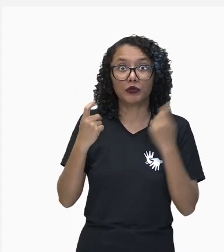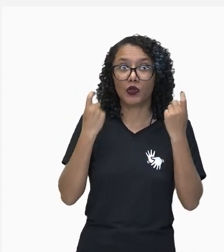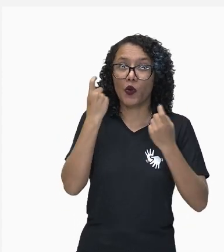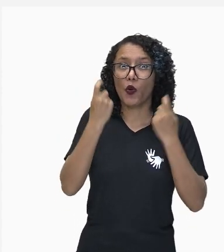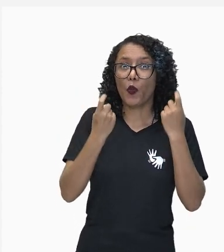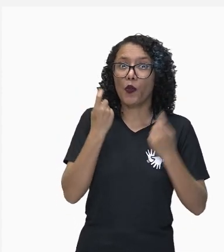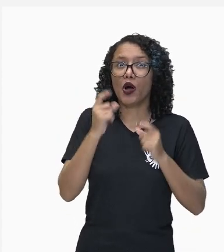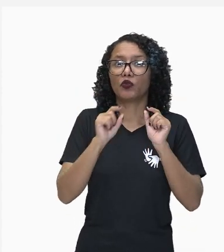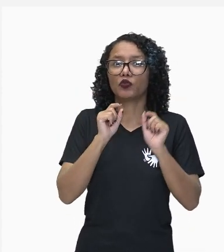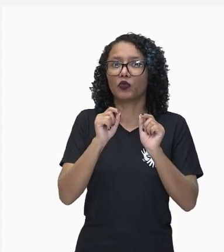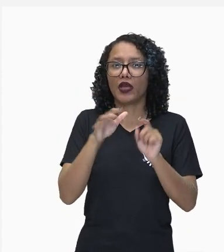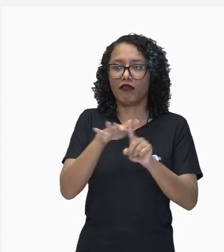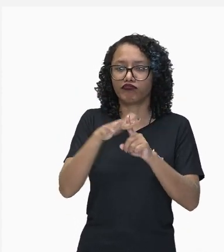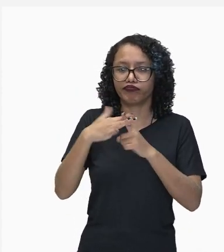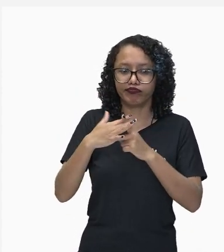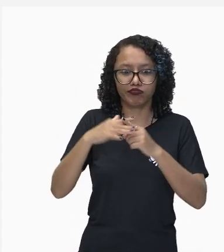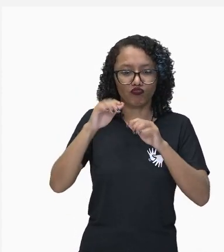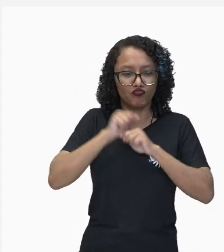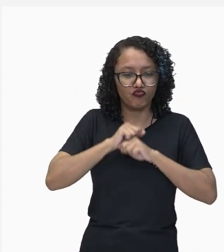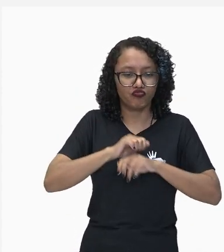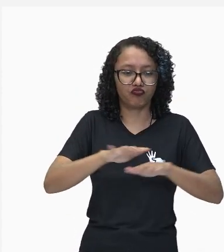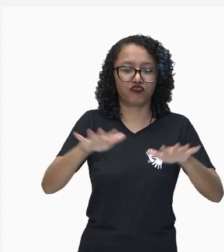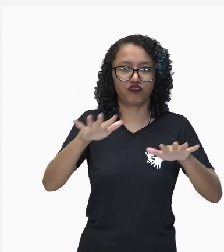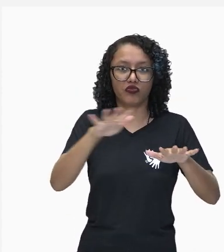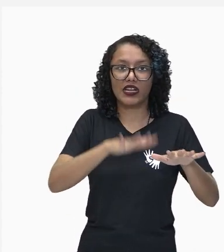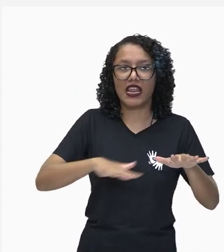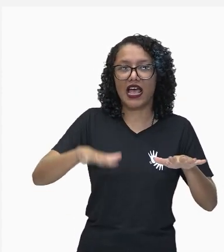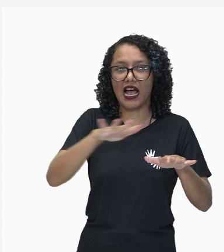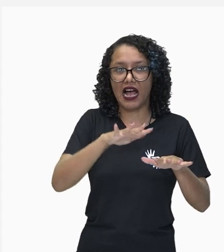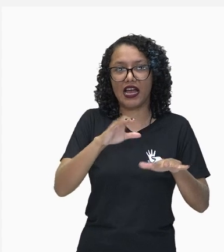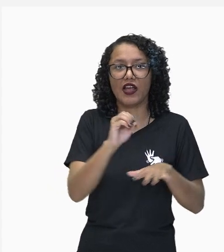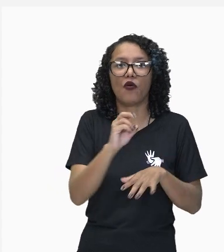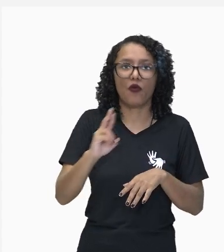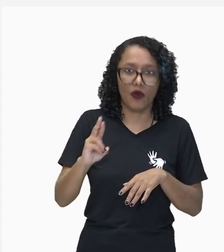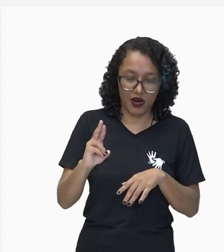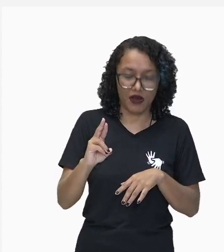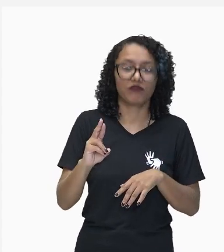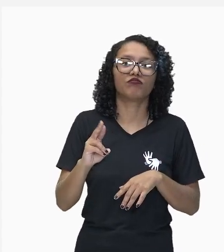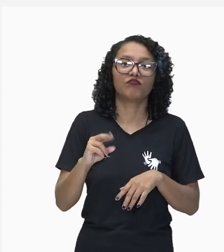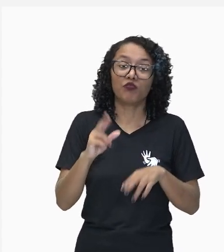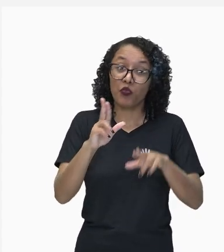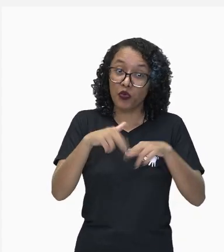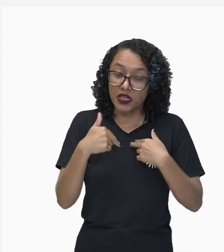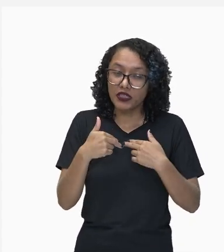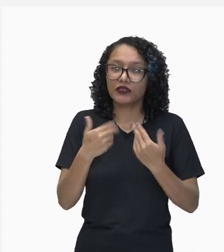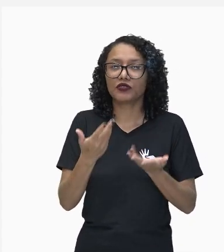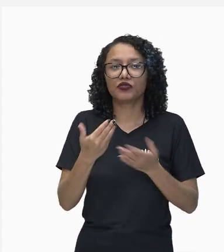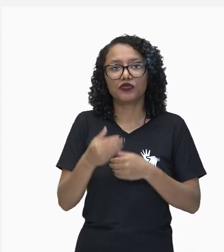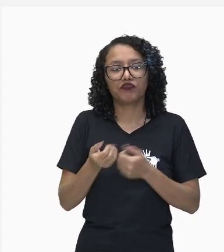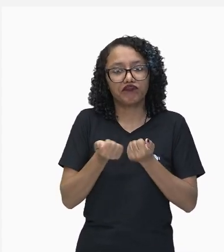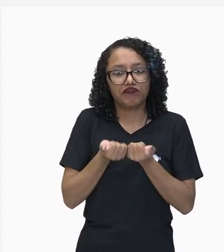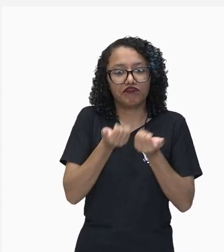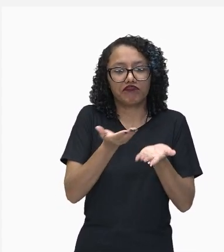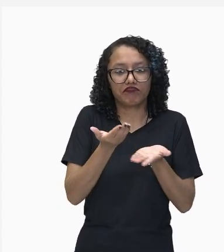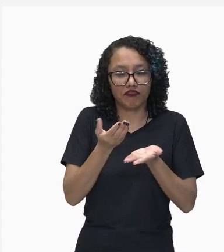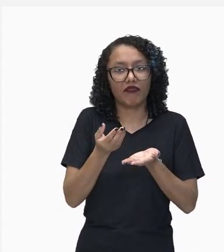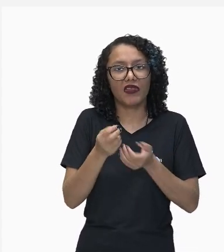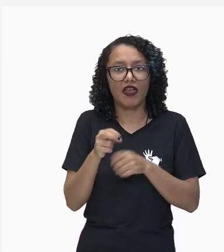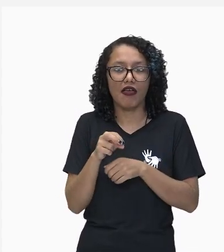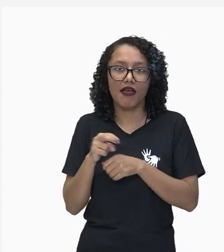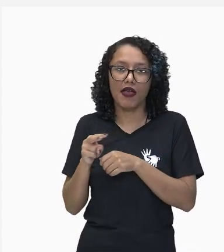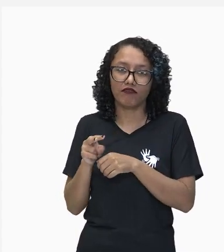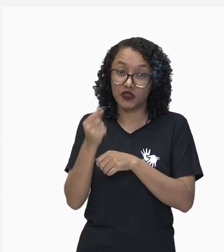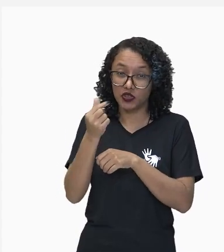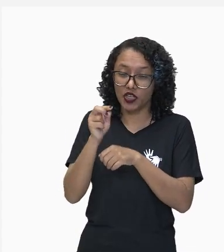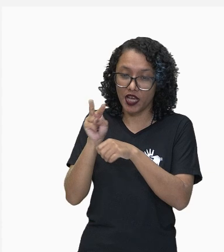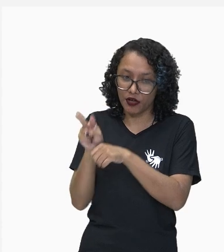com o avanço do socialismo no extremo oriente. Então, ele vai oferecer empréstimos ao